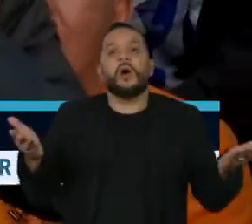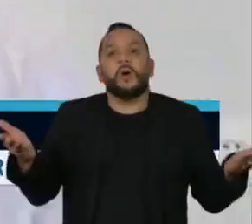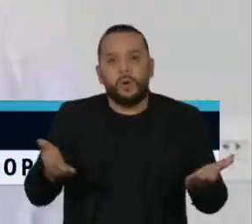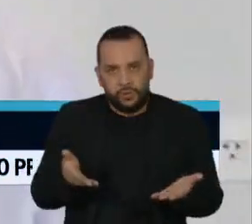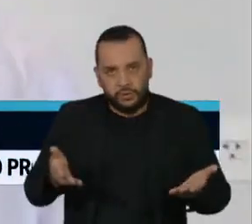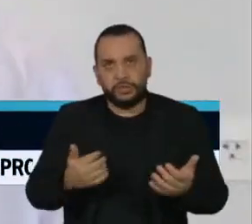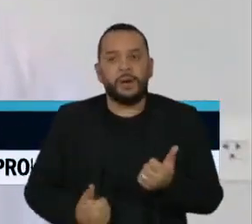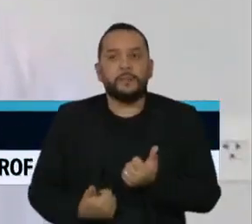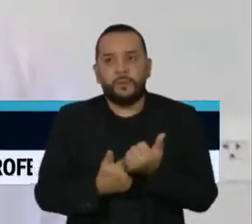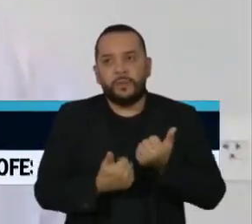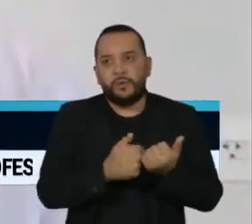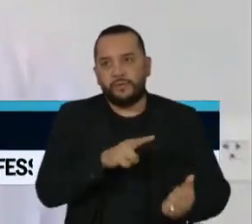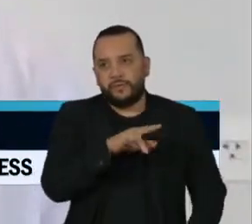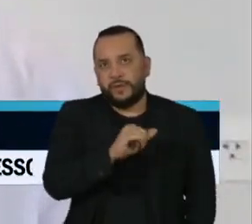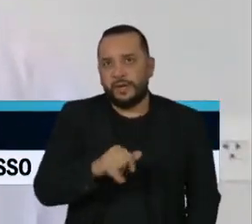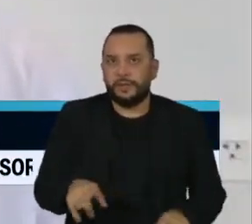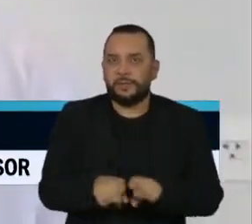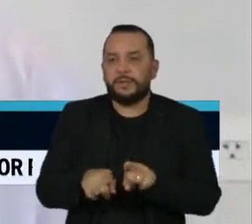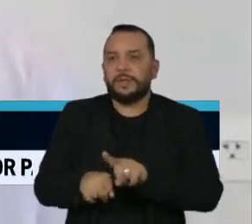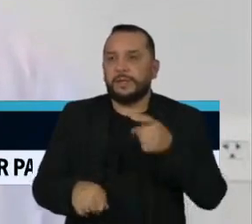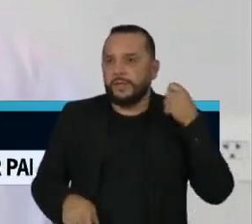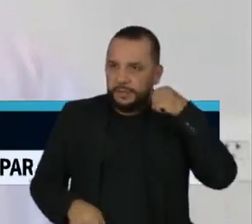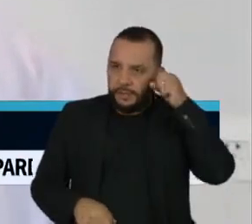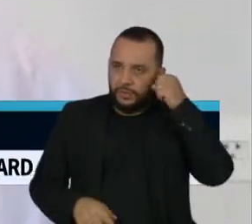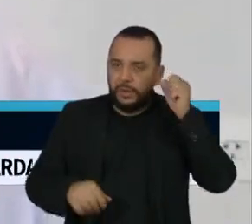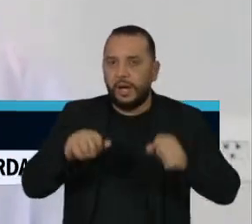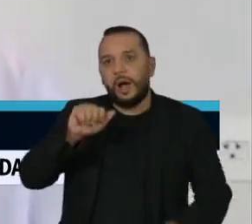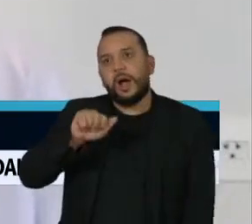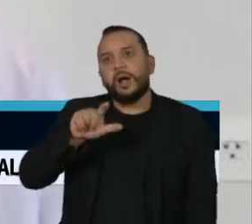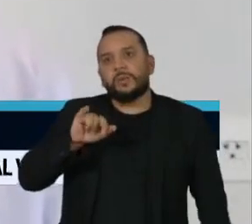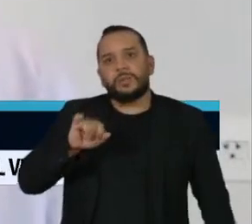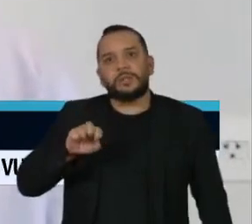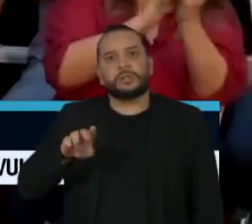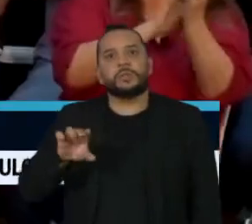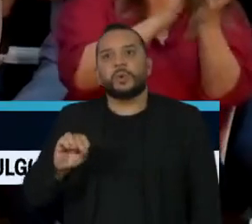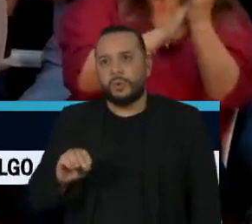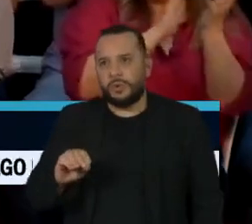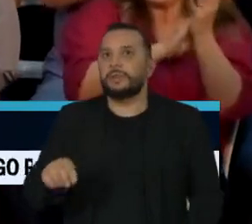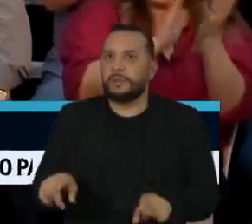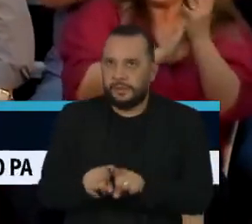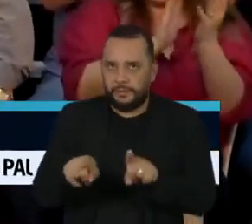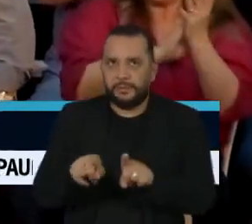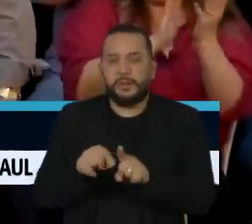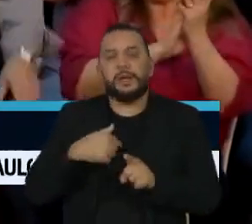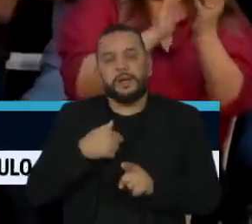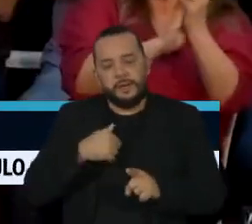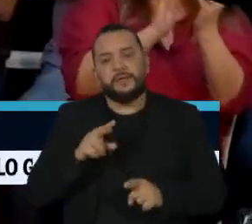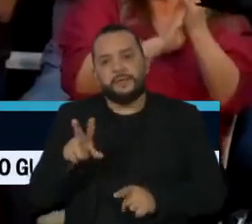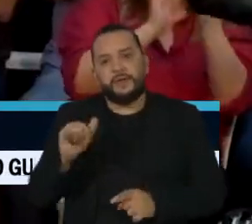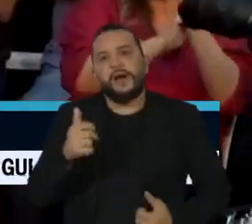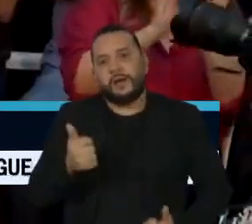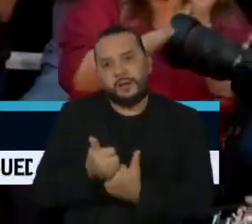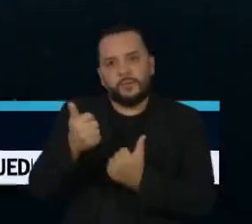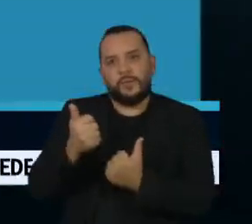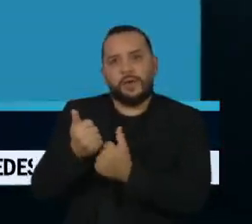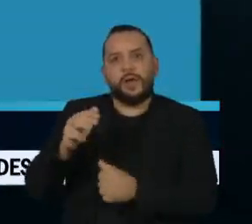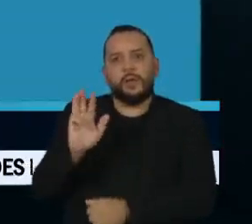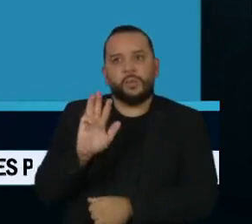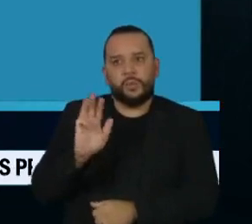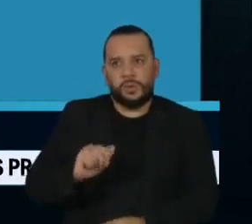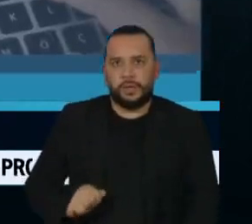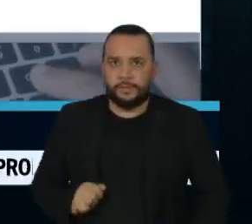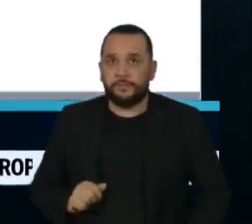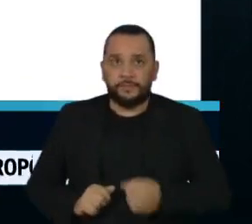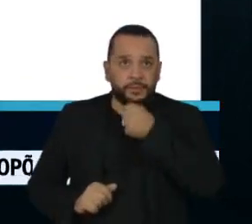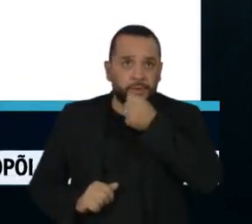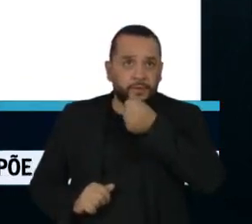apoio. O ex-senador Aloysio Nunes, nome de peso do PSDB, também anunciou voto no petista. Em